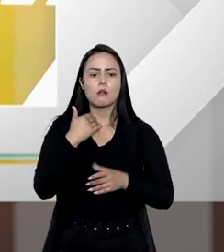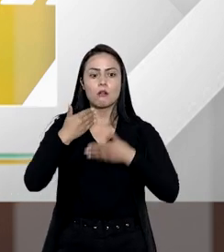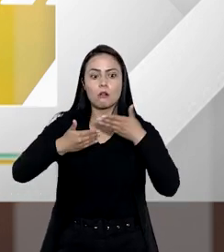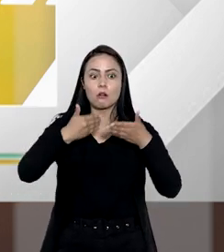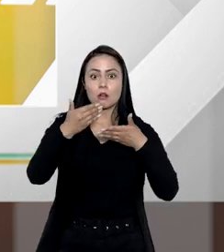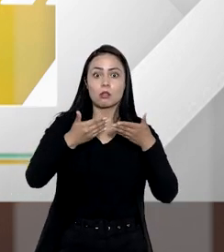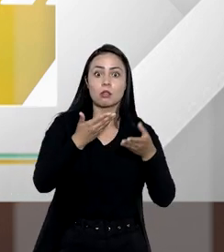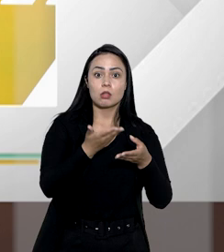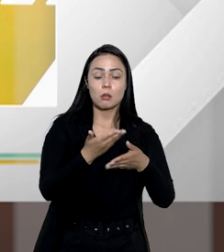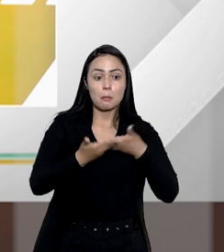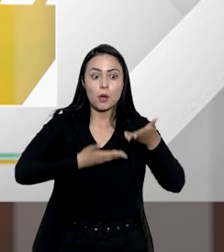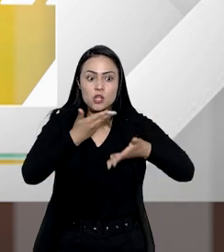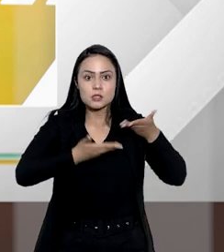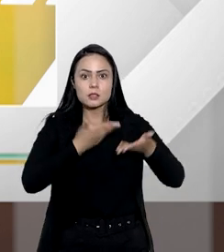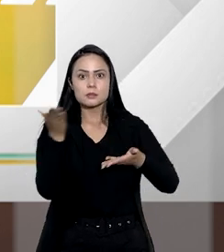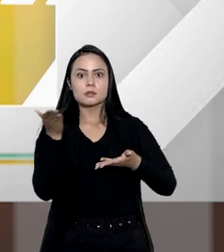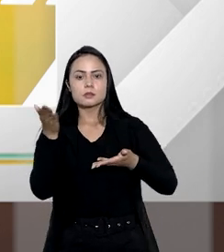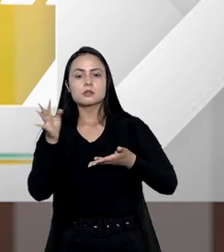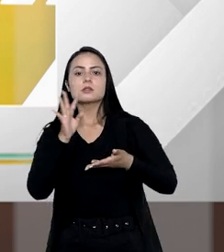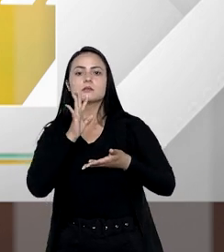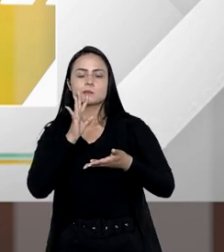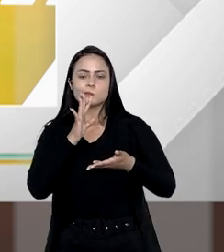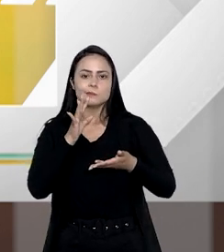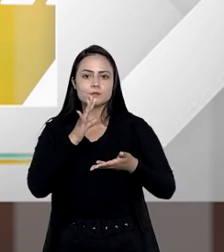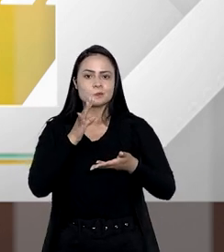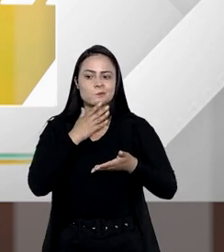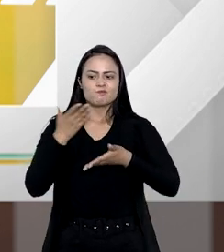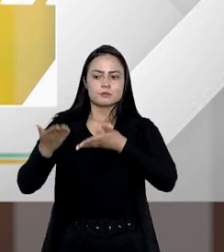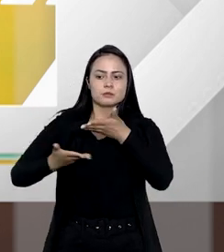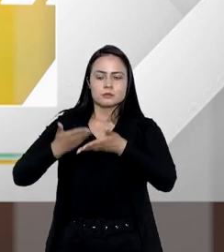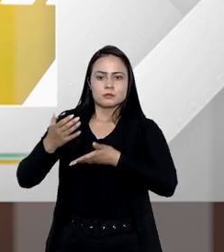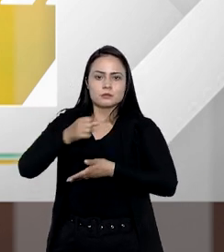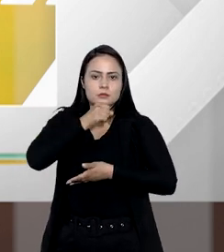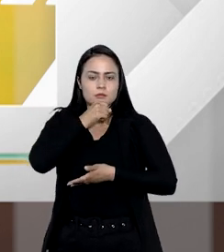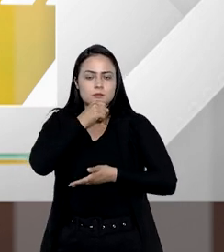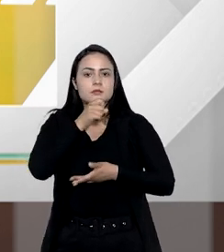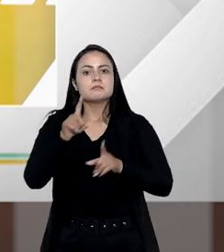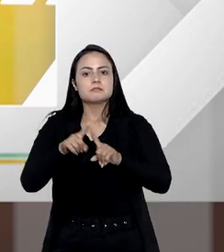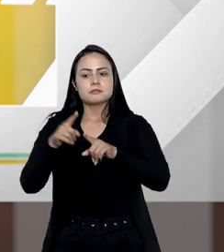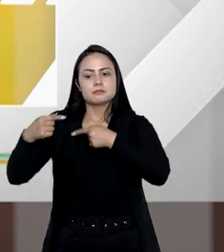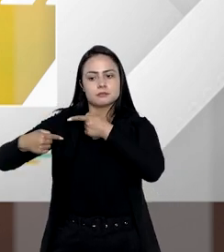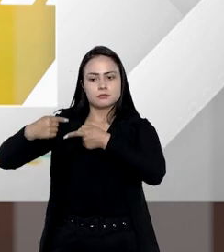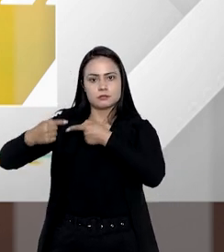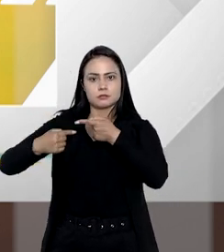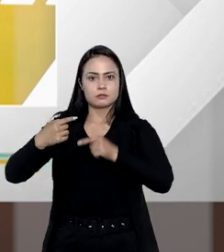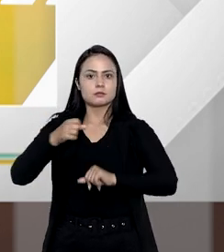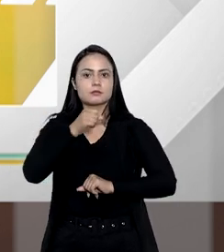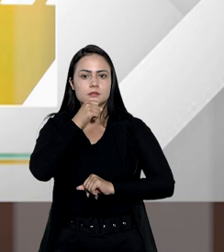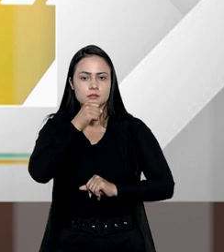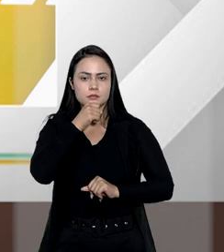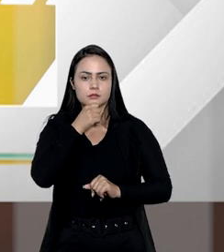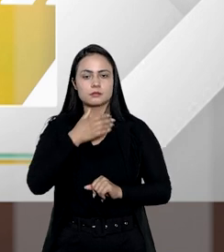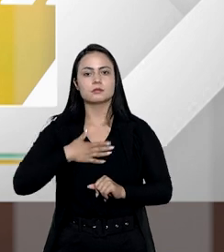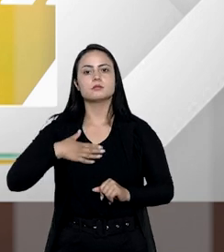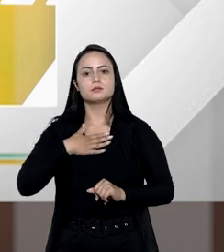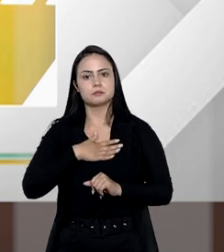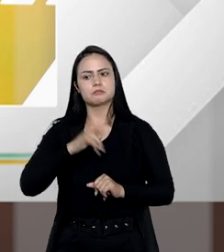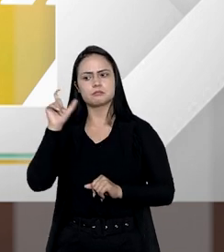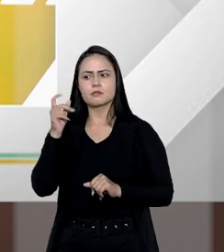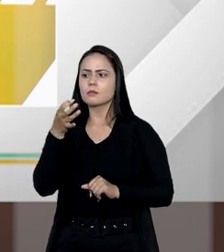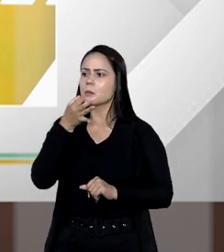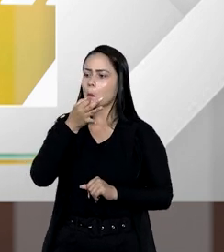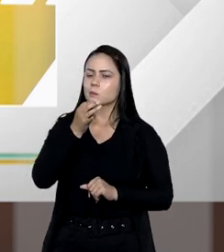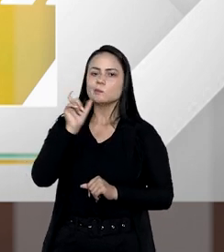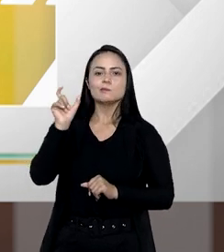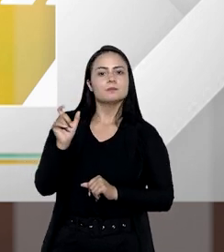do processo pretendia peticionar reconhecimento de relação à voenga e herança do suposto avô dela. Eu gostaria que o senhor